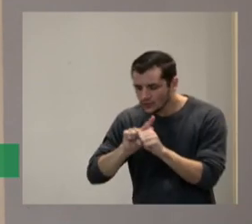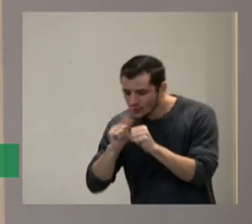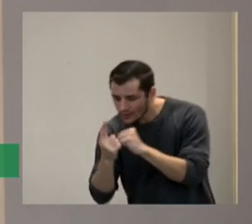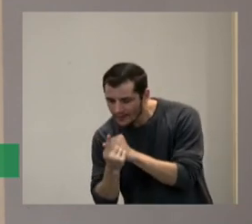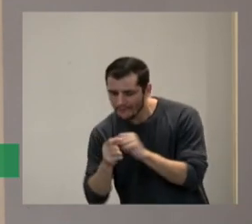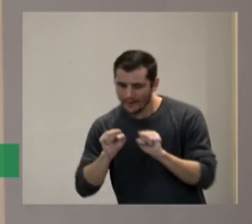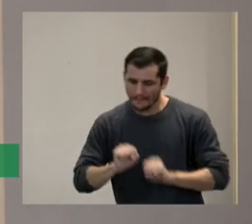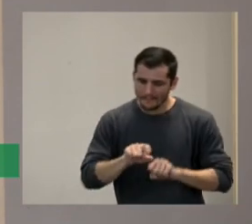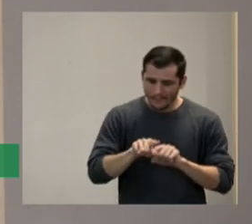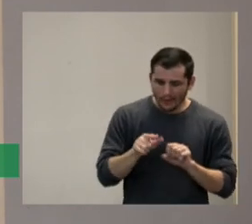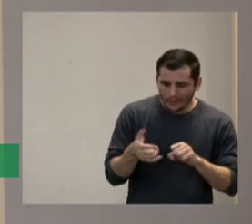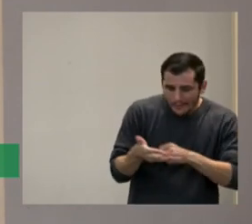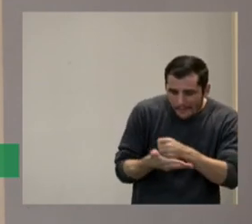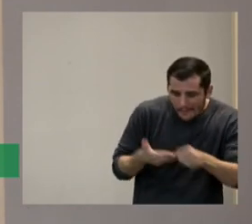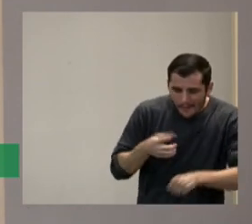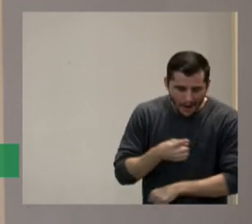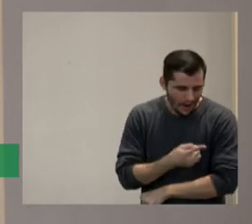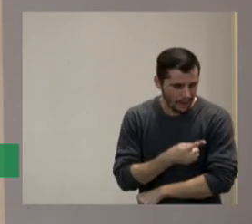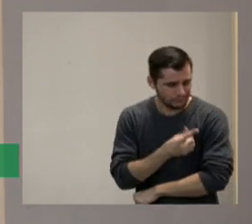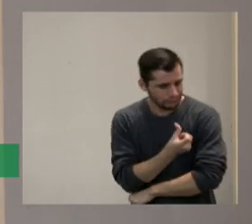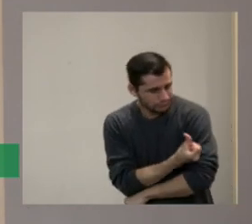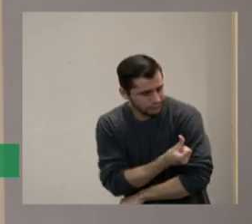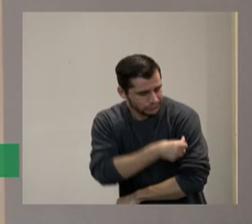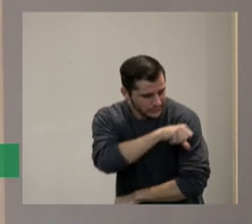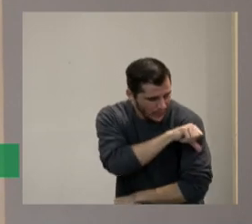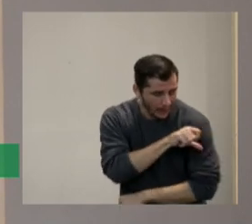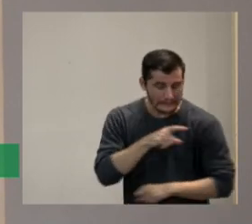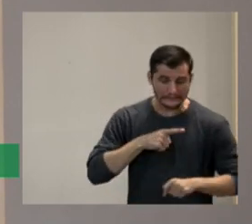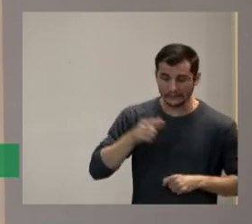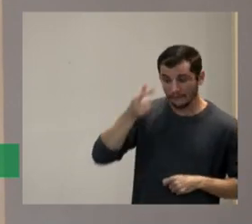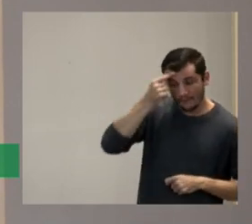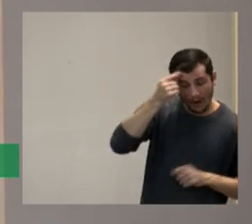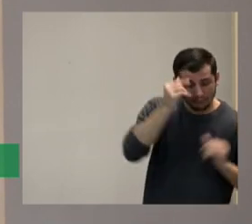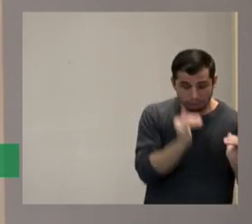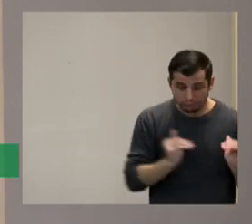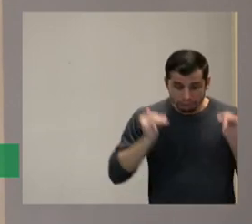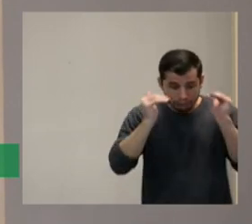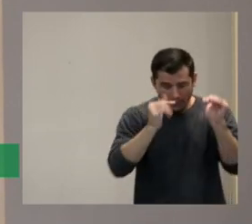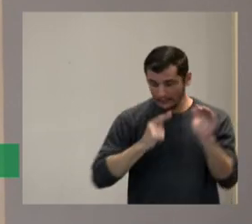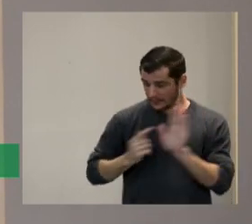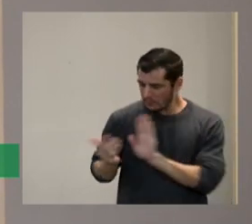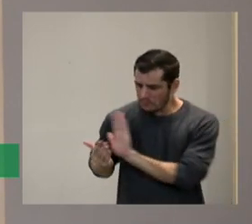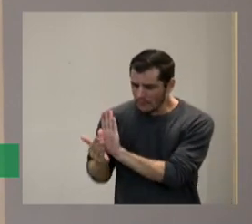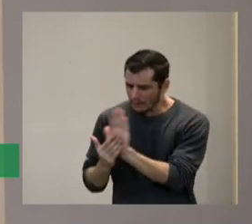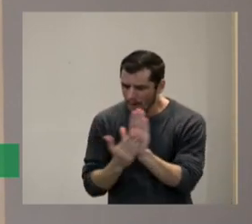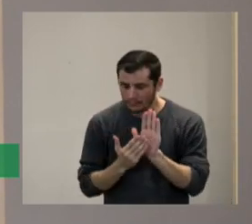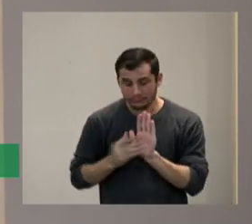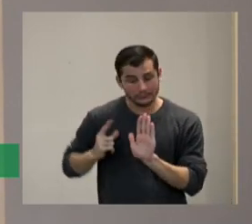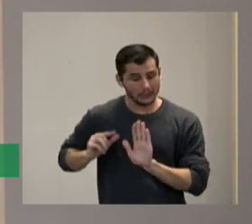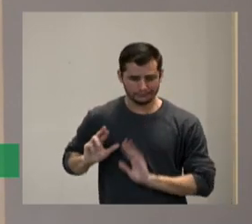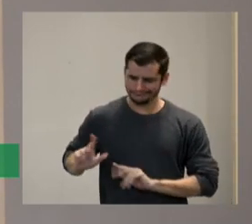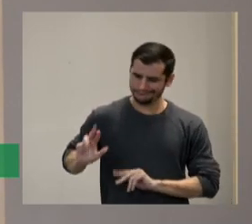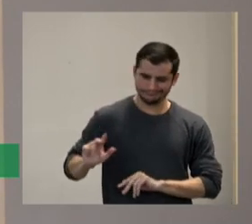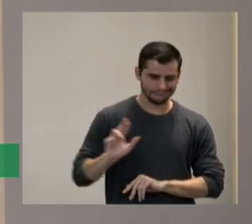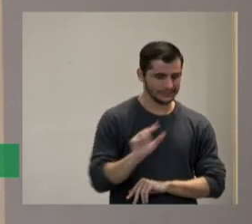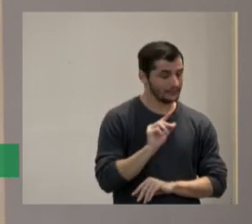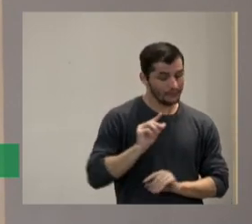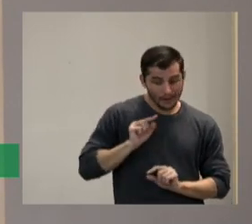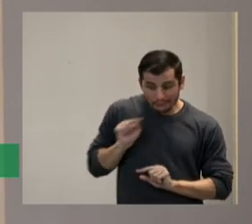fundamental existe para o ensino superior existem várias propostas que vocês podem encontrar dentro